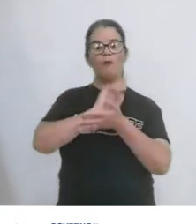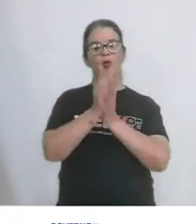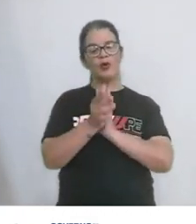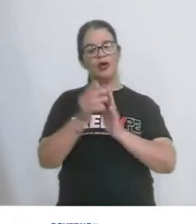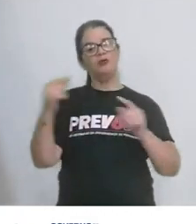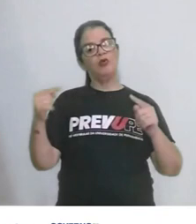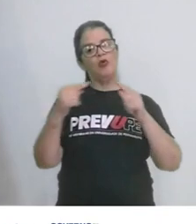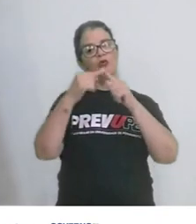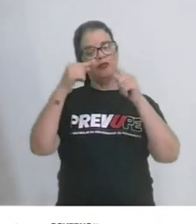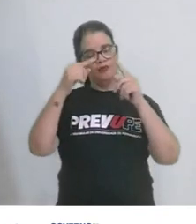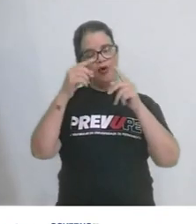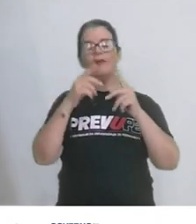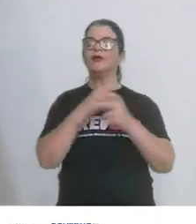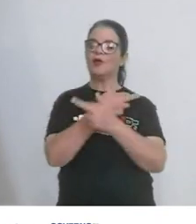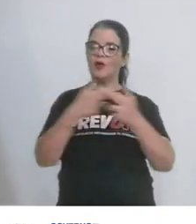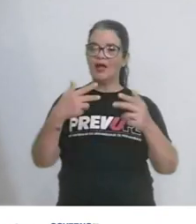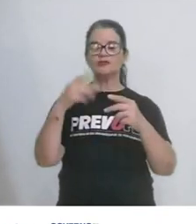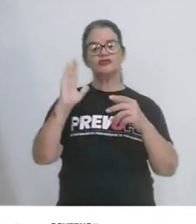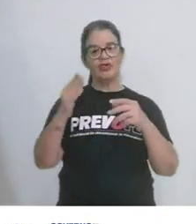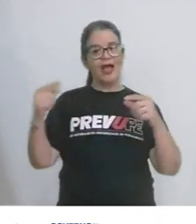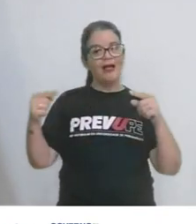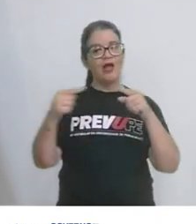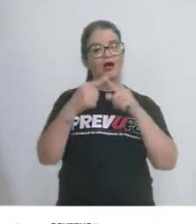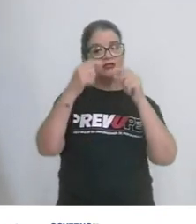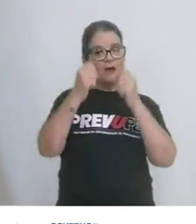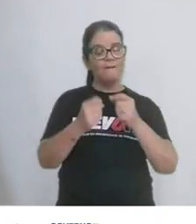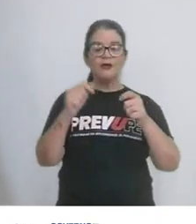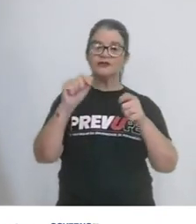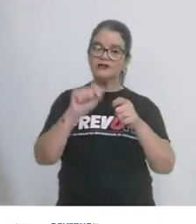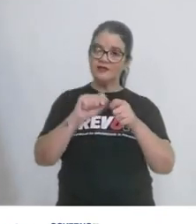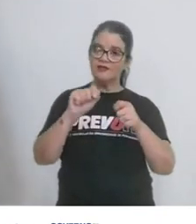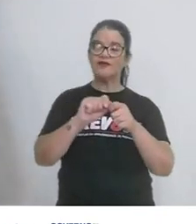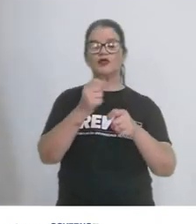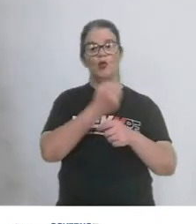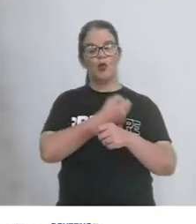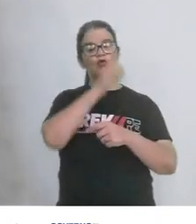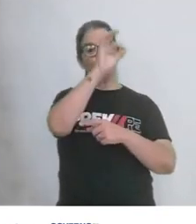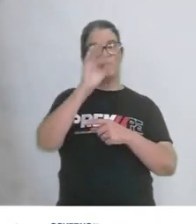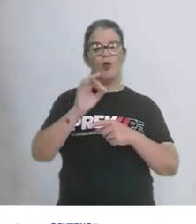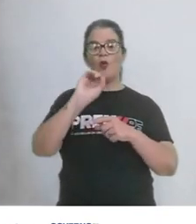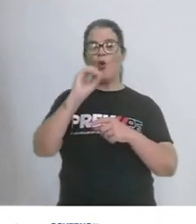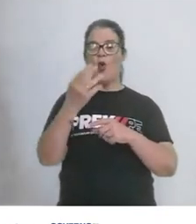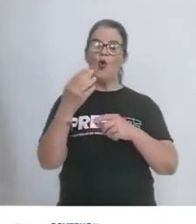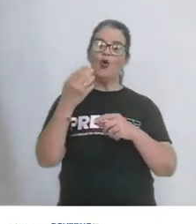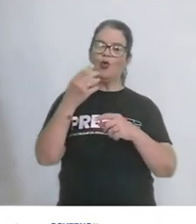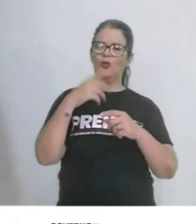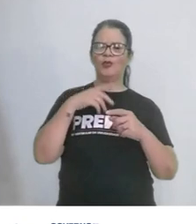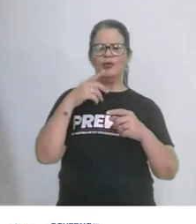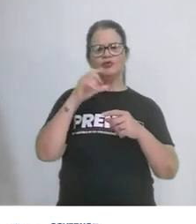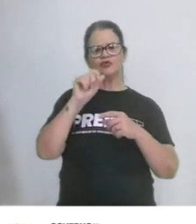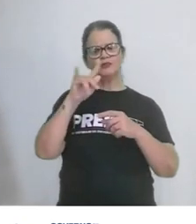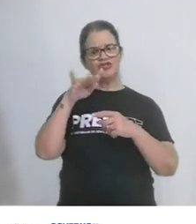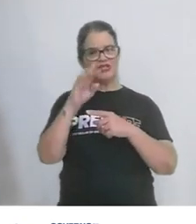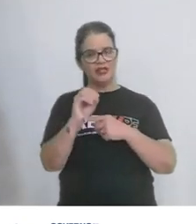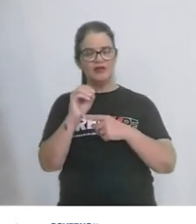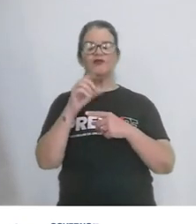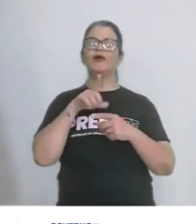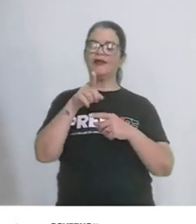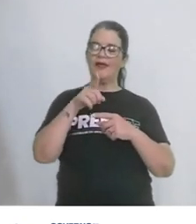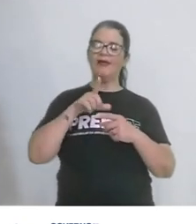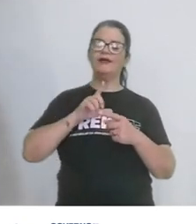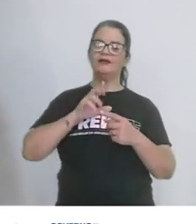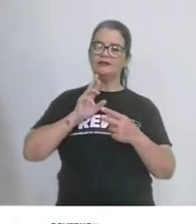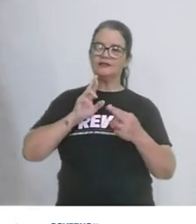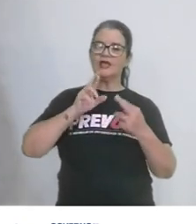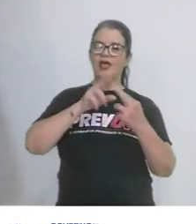conforme o caso, já que a concordância pode ser feita com o número percentual ou com o substantivo a que ele se refere. Como